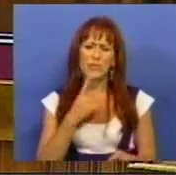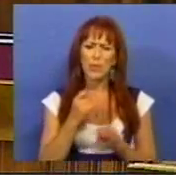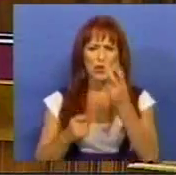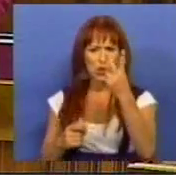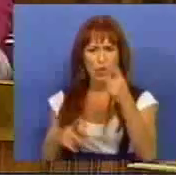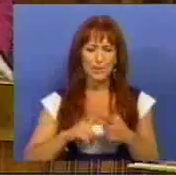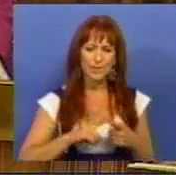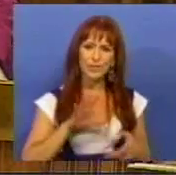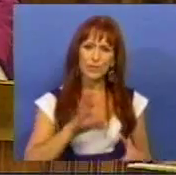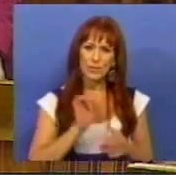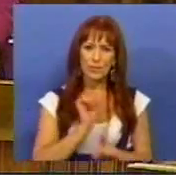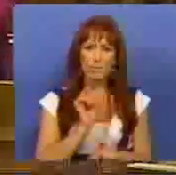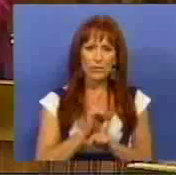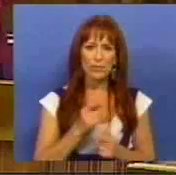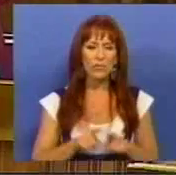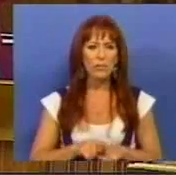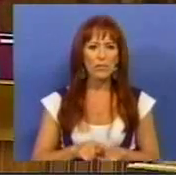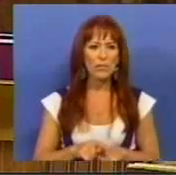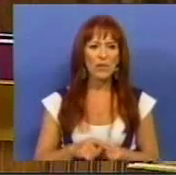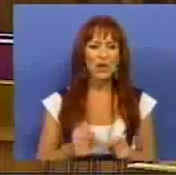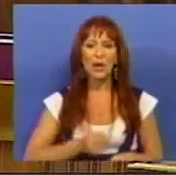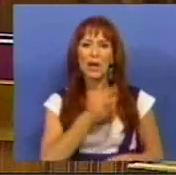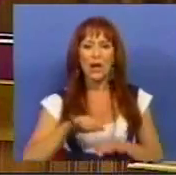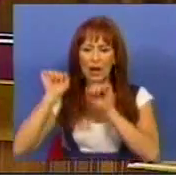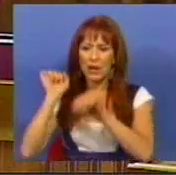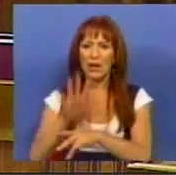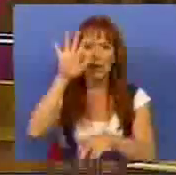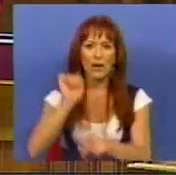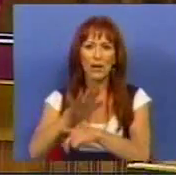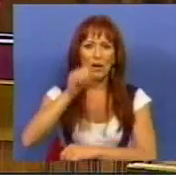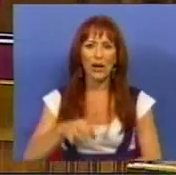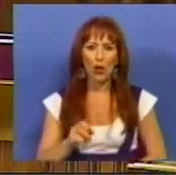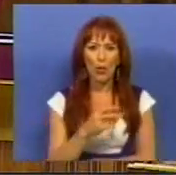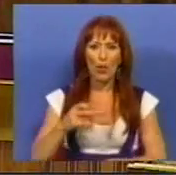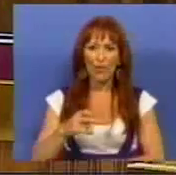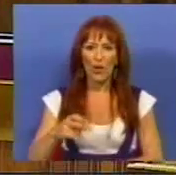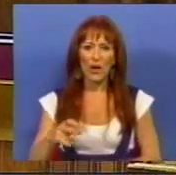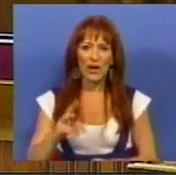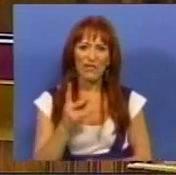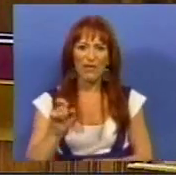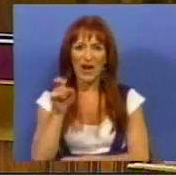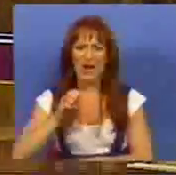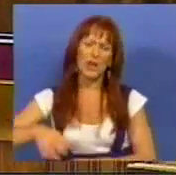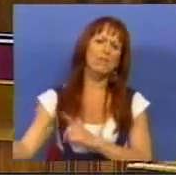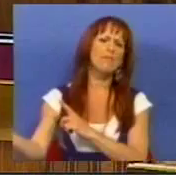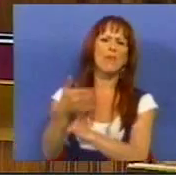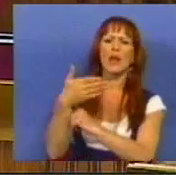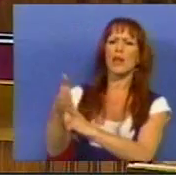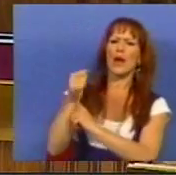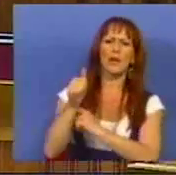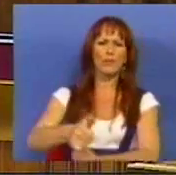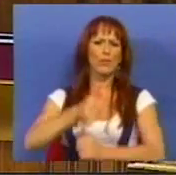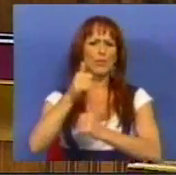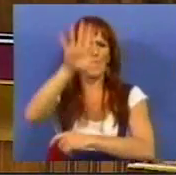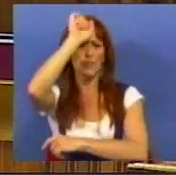questões. Uma delas tem a ver com o Parque das Ondas da Agroçadora na Póvoa de Varzim. Grande bandeira do Governo,